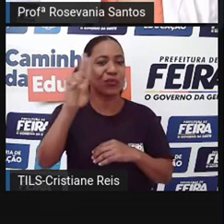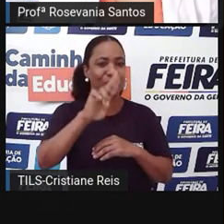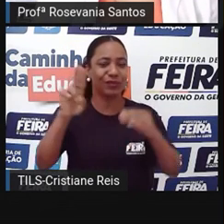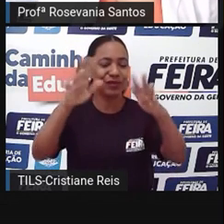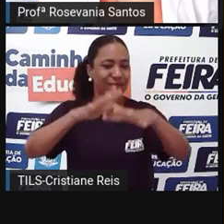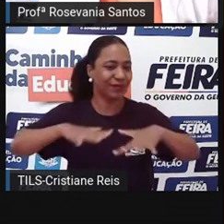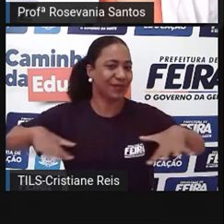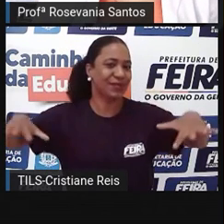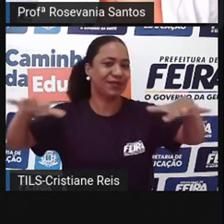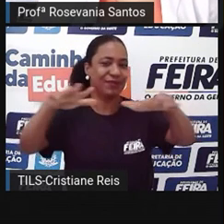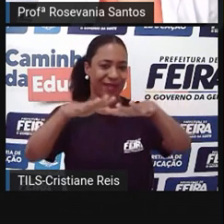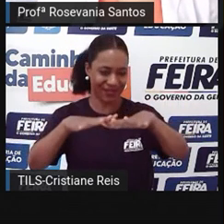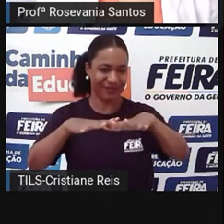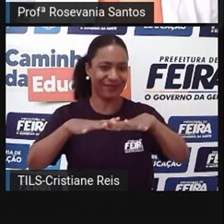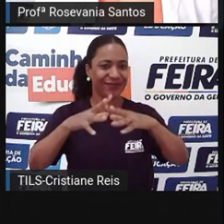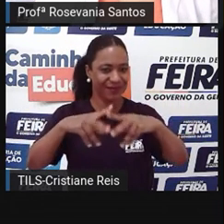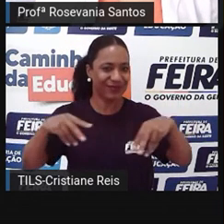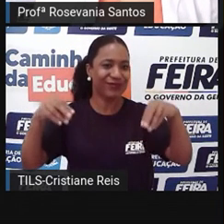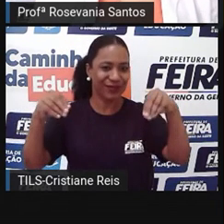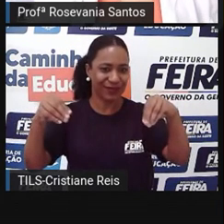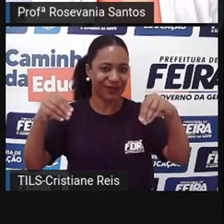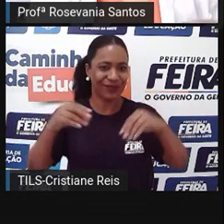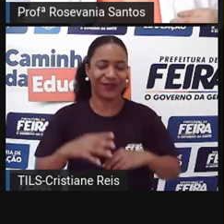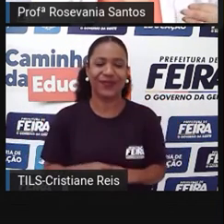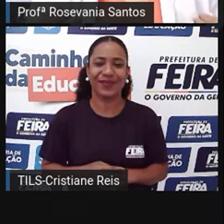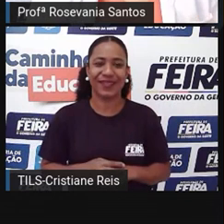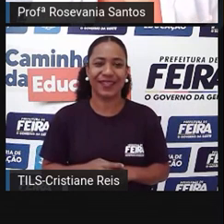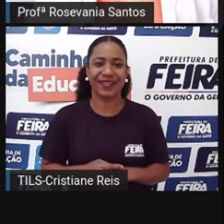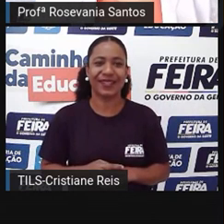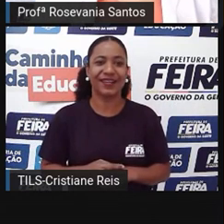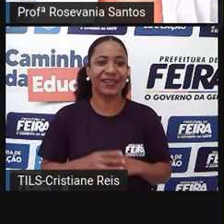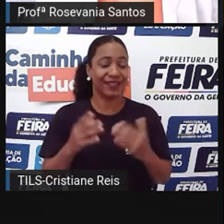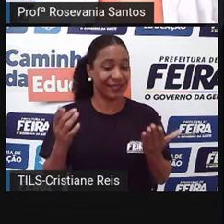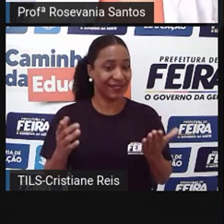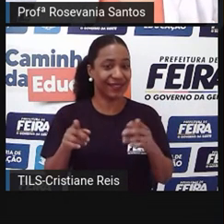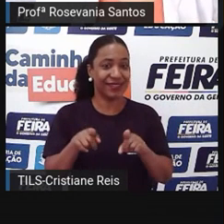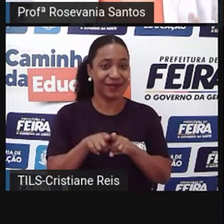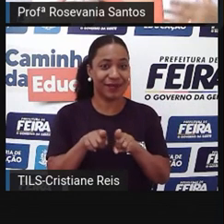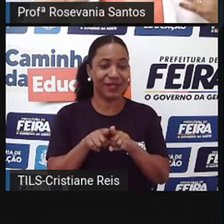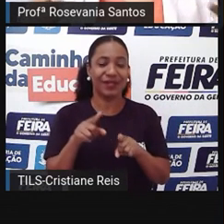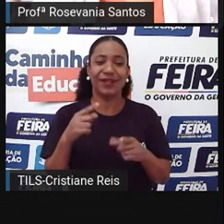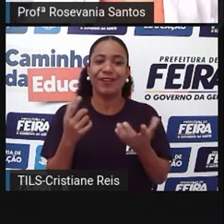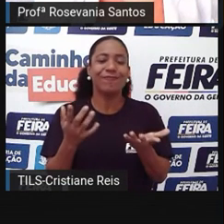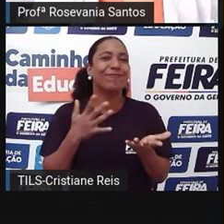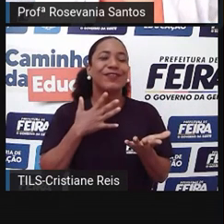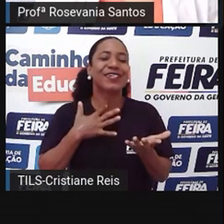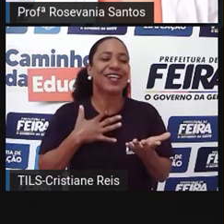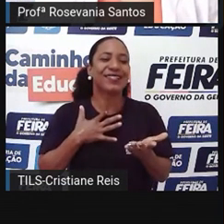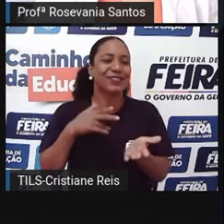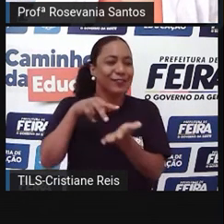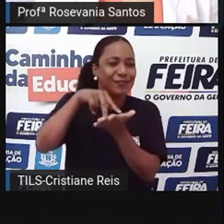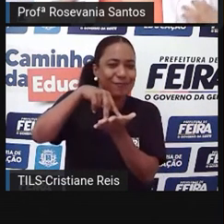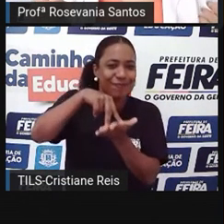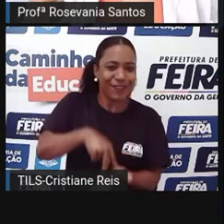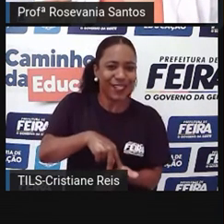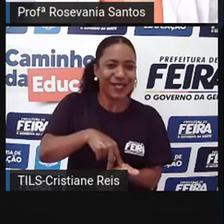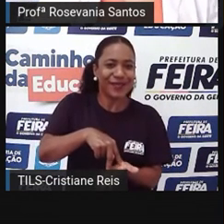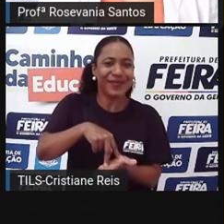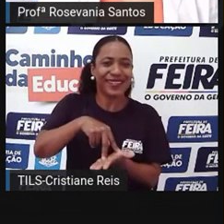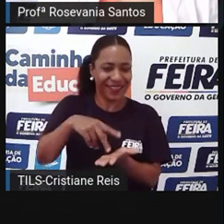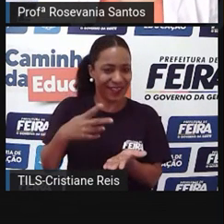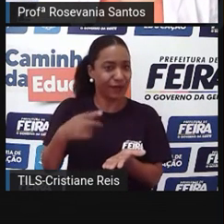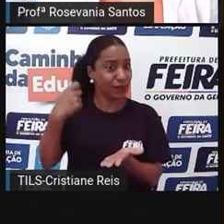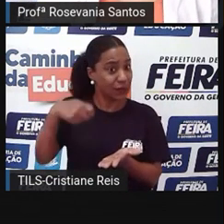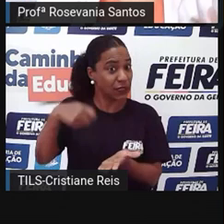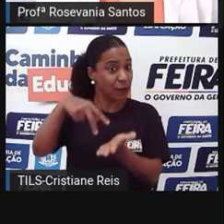litosfera, esse chão. Até quando a gente diz que a gente quer se centrar, aí fala, põe o pé no chão, menina, tem o